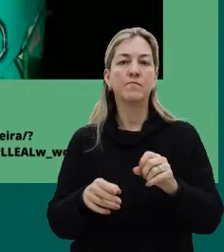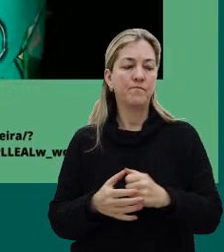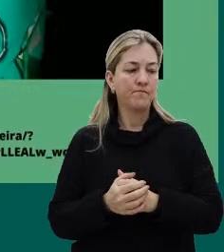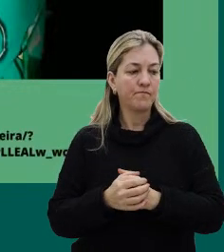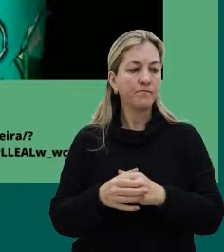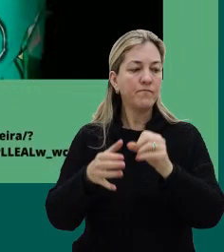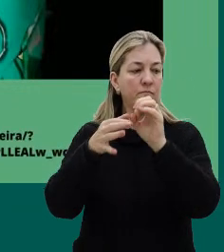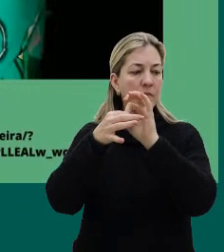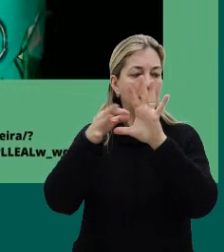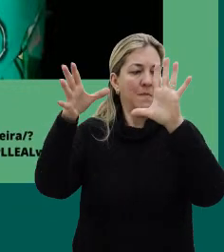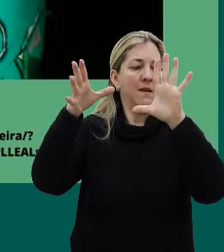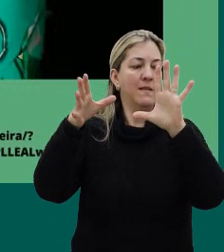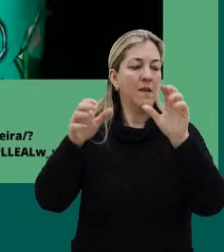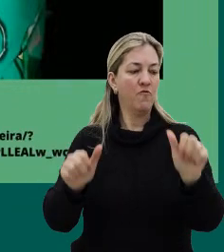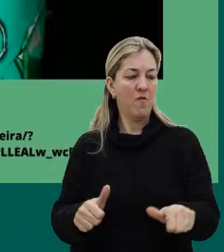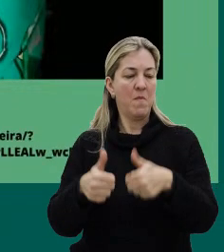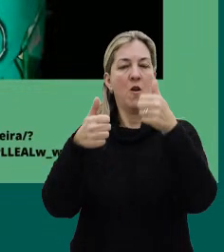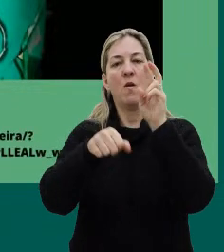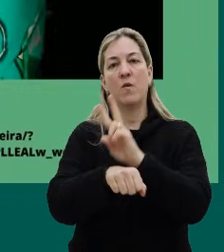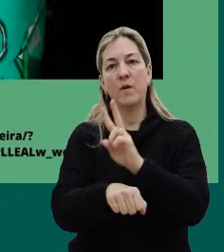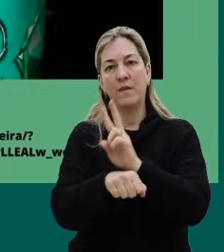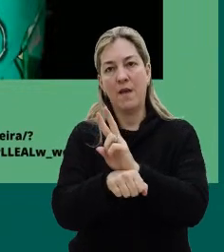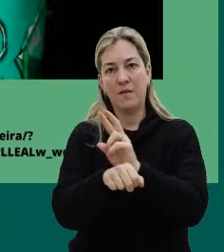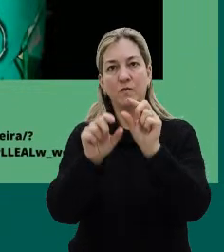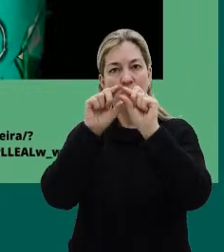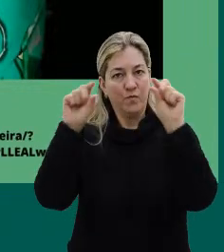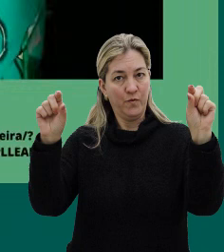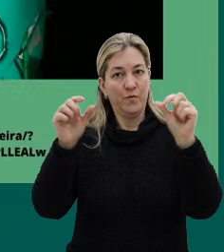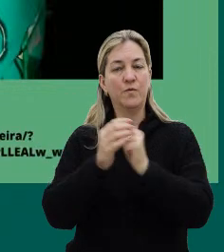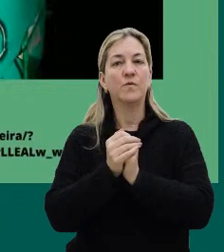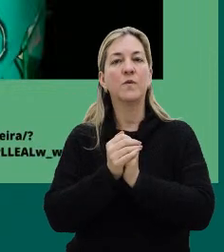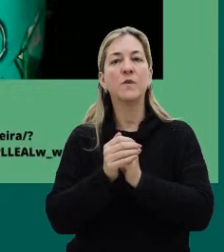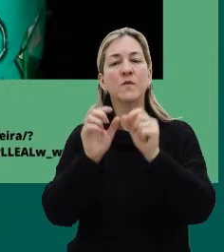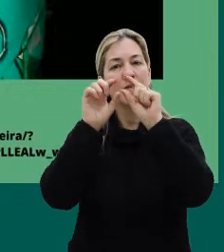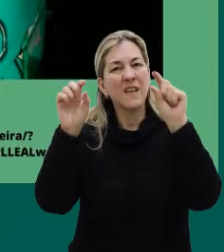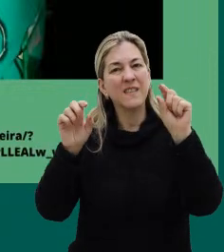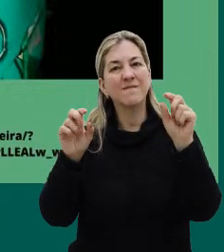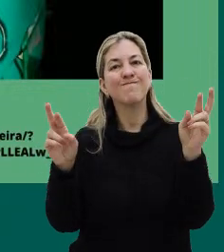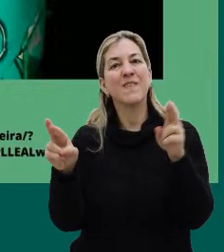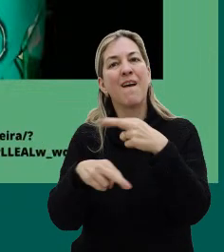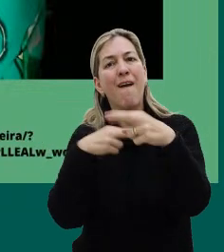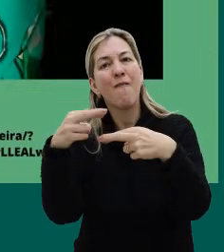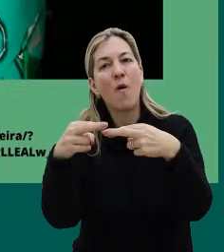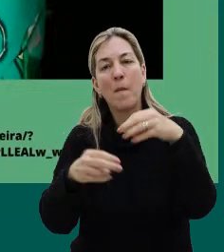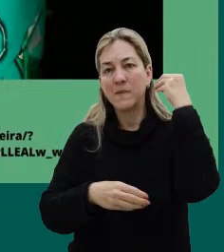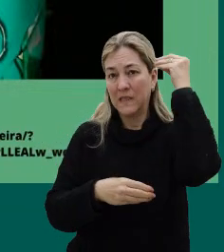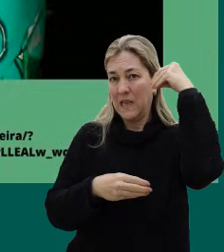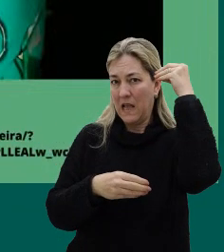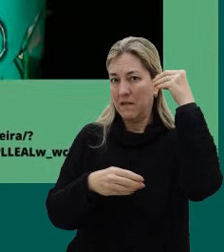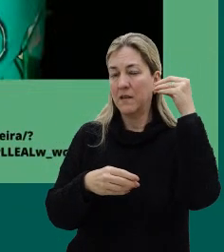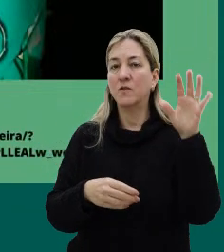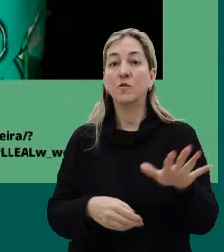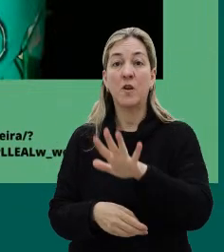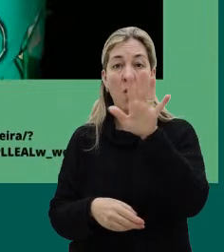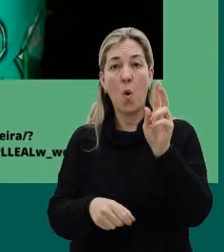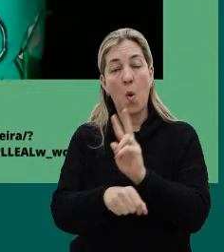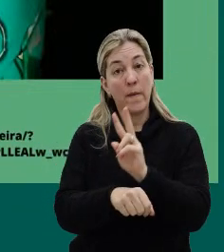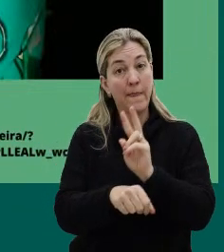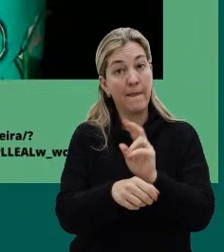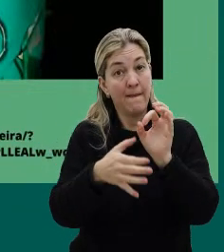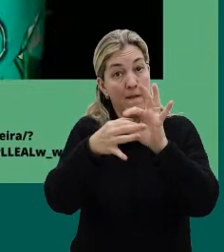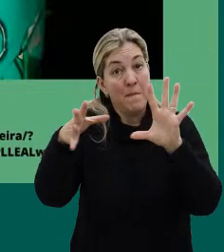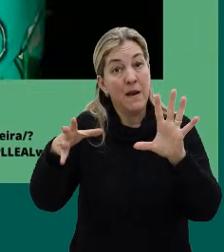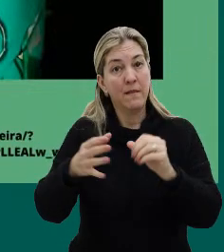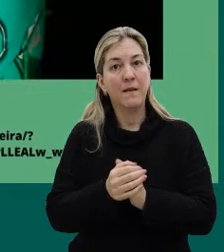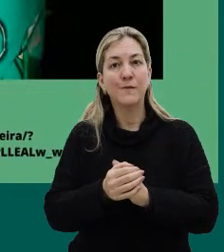né, que é uma das diretrizes, assim, uma das frases mais potentes, assim, da reforma psiquiátrica em geral, que é o cuidado em liberdade, né,